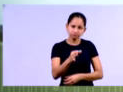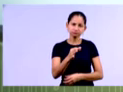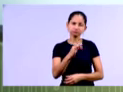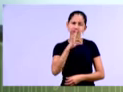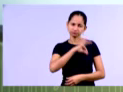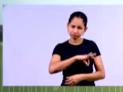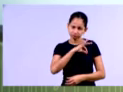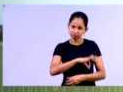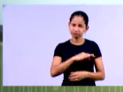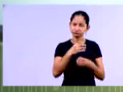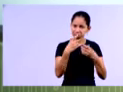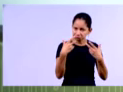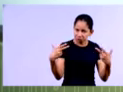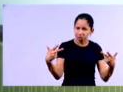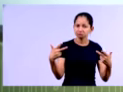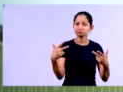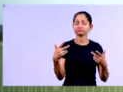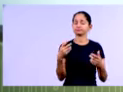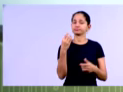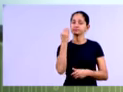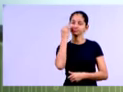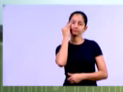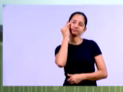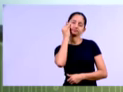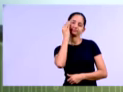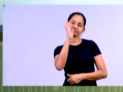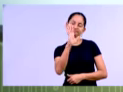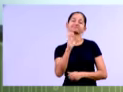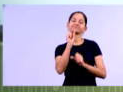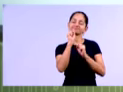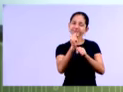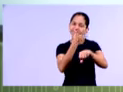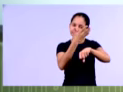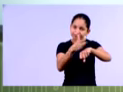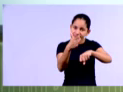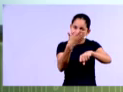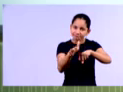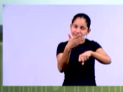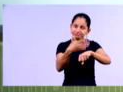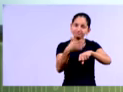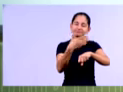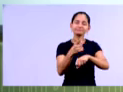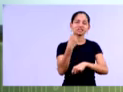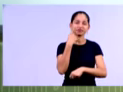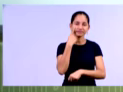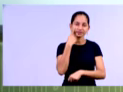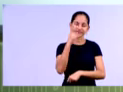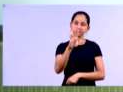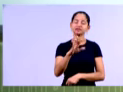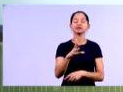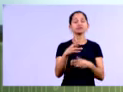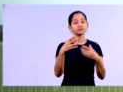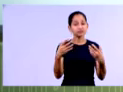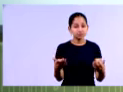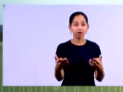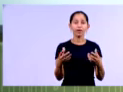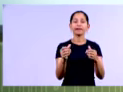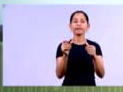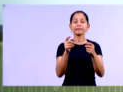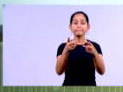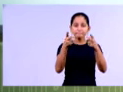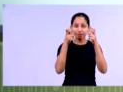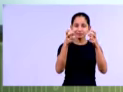para calcular a capacidade de pagamento dessa empresa? o índice de liquidez, né? Só que esse índice, eles